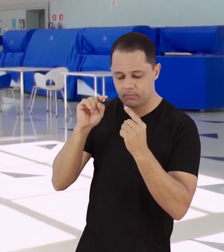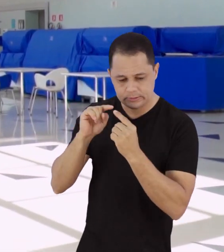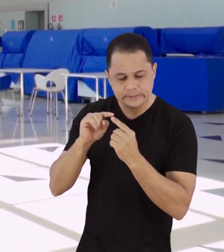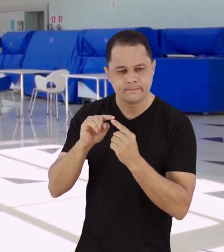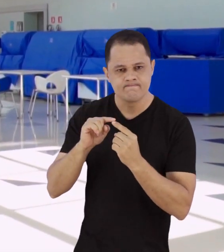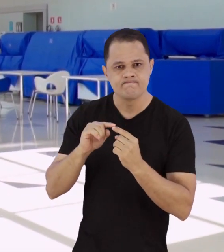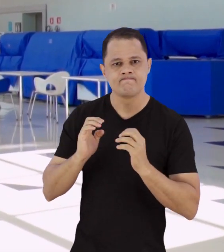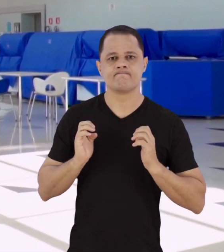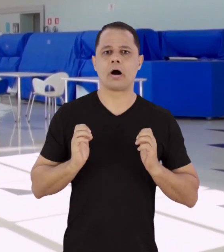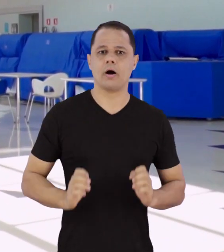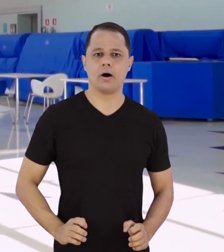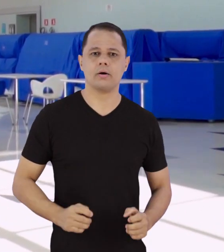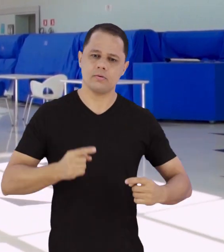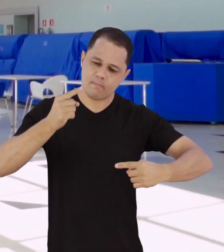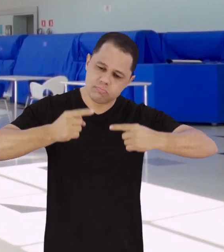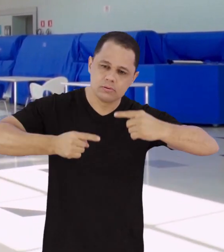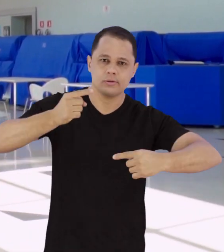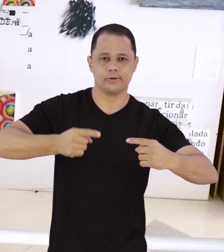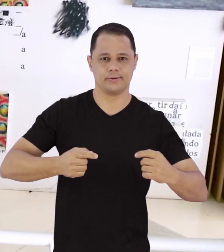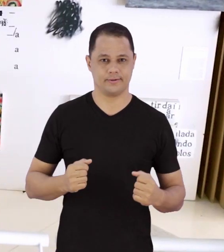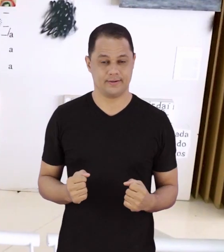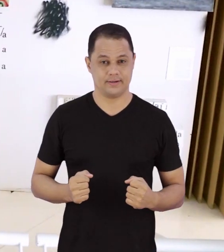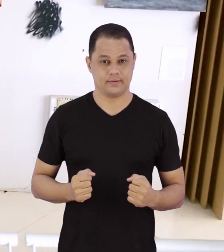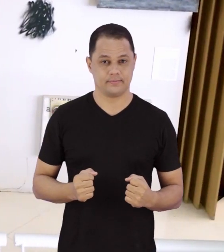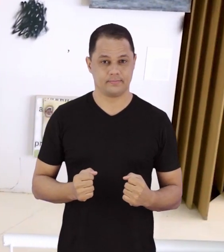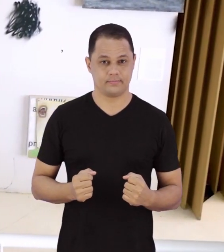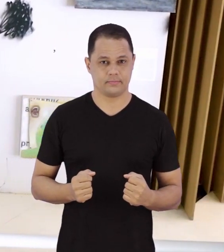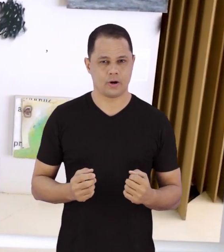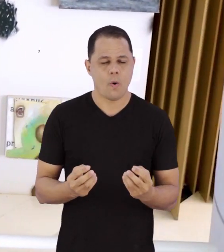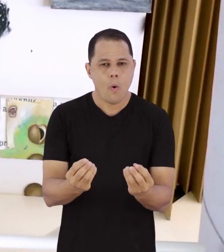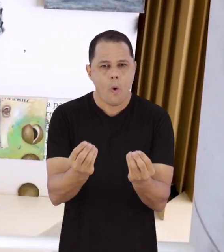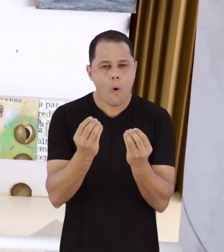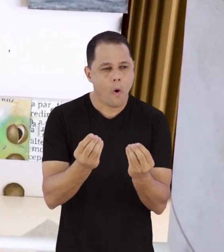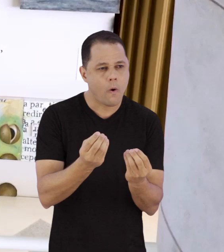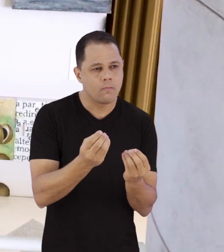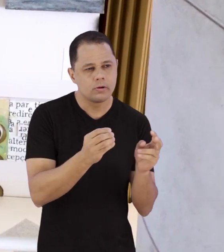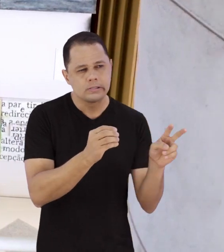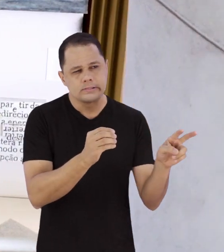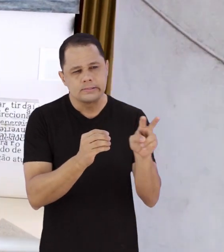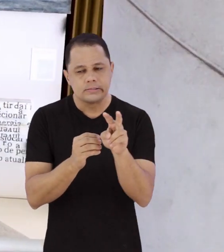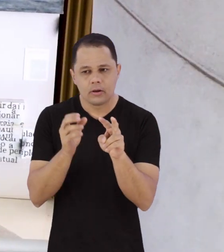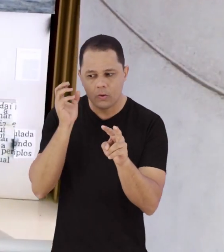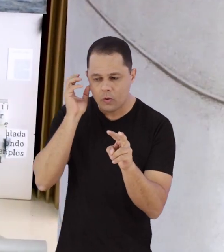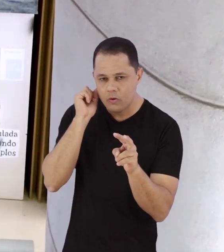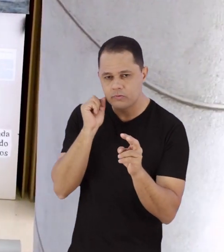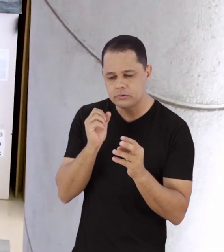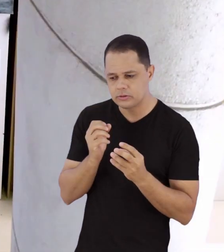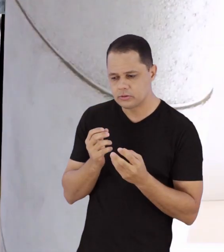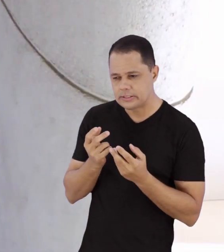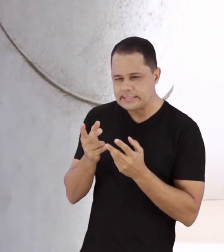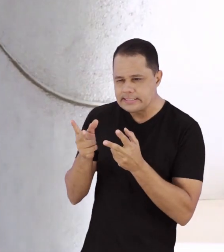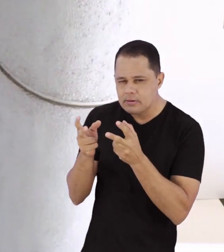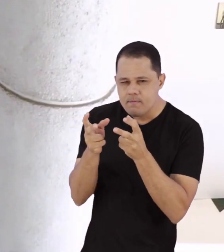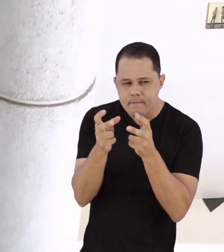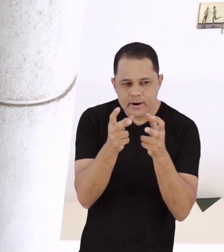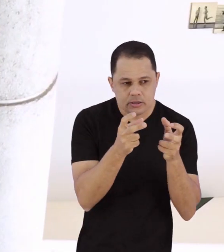ético e político. Como escutar os sons sutis? Como proteger os ouvidos dos berros